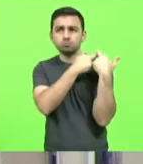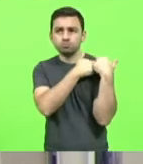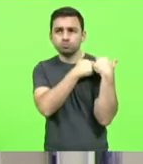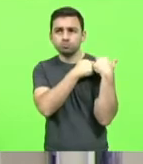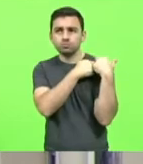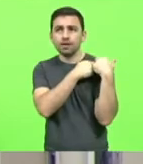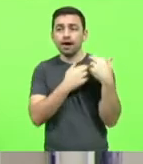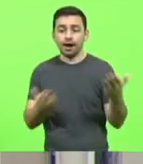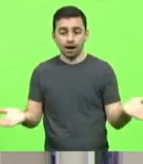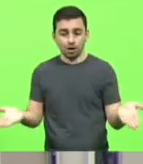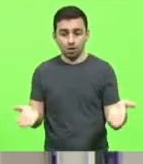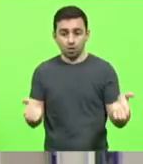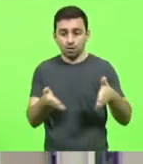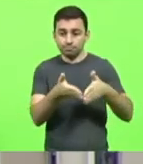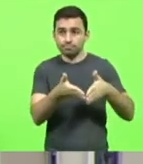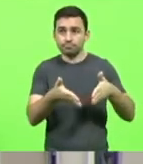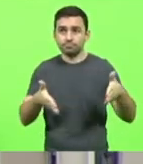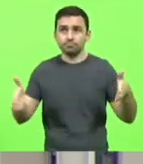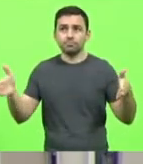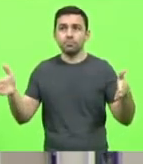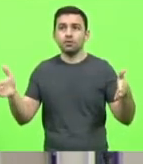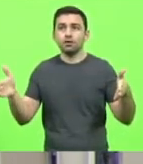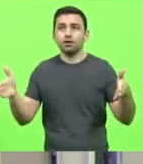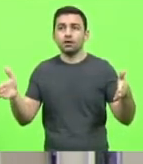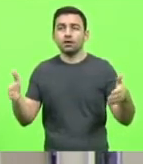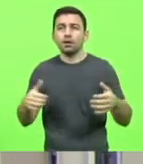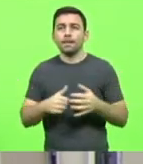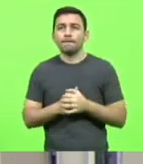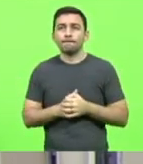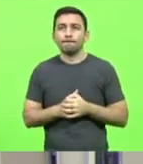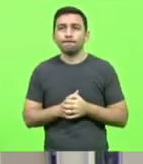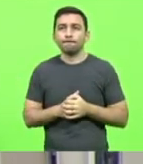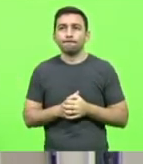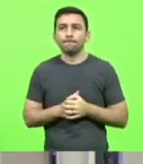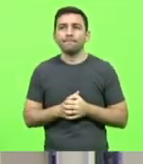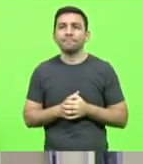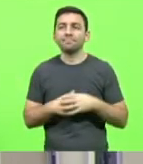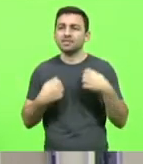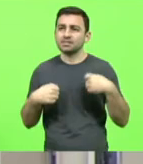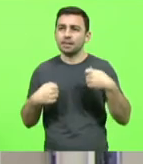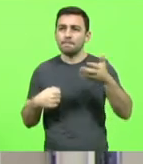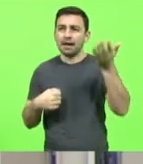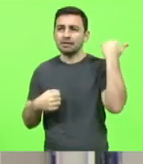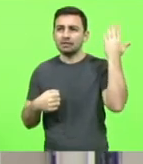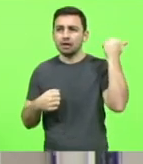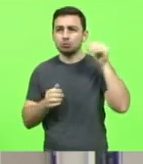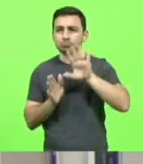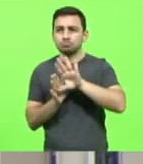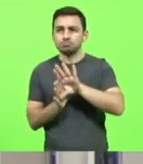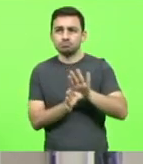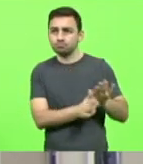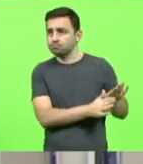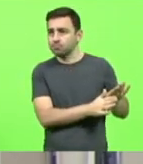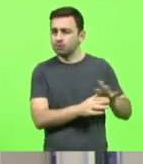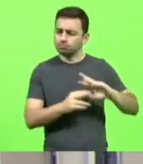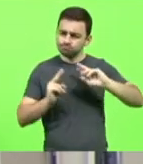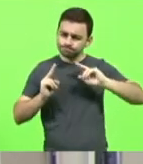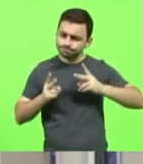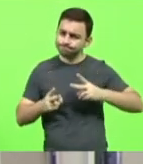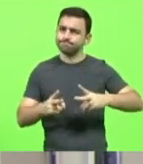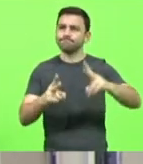neste momento em diante, é deixarmos o passado no passado e seguirmos em frente,